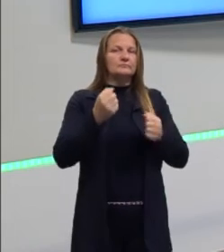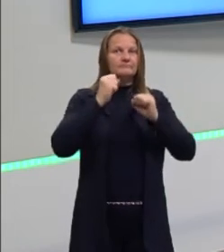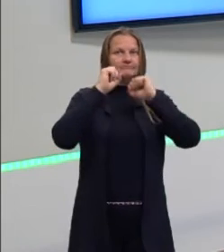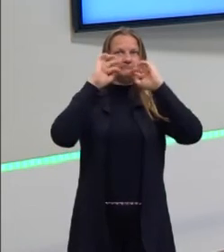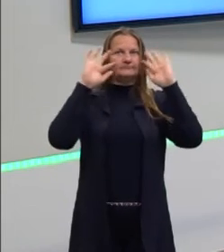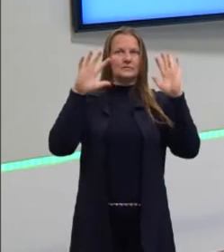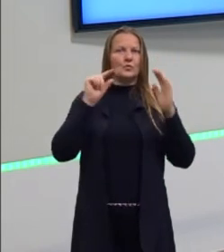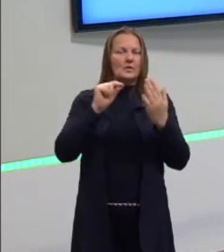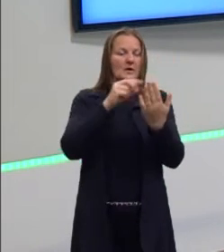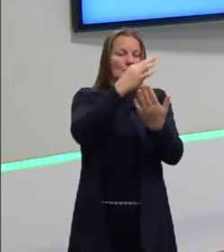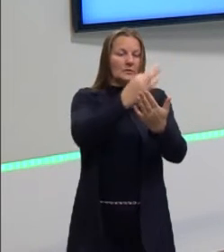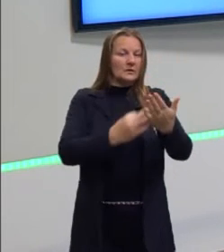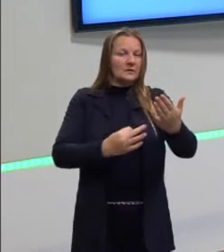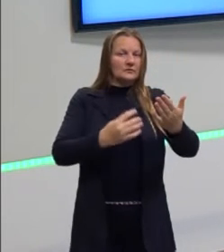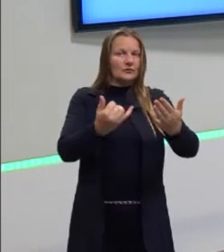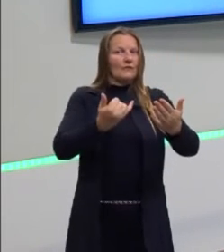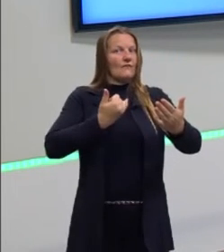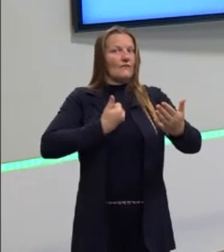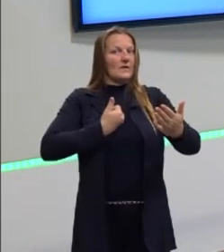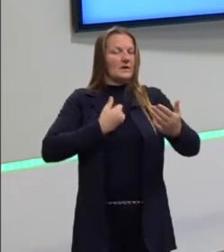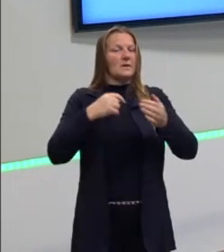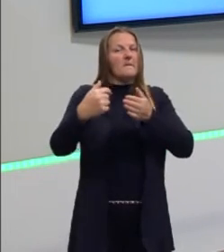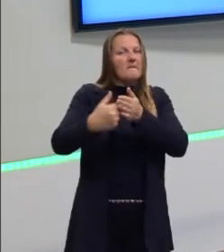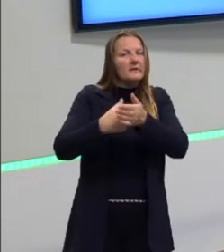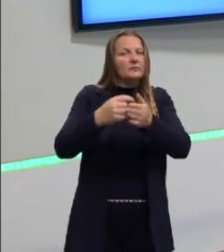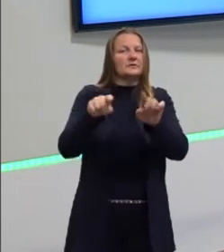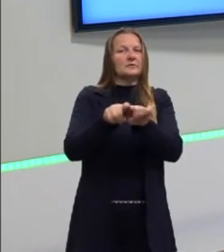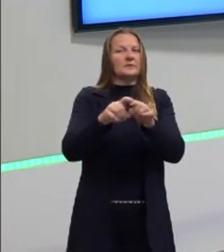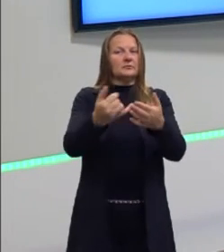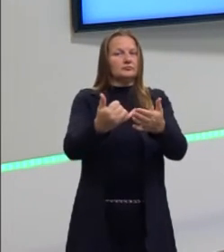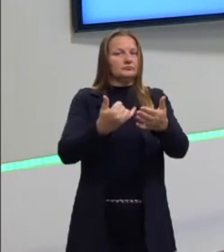exatamente o que cada questão está exigindo.